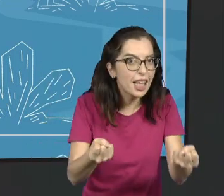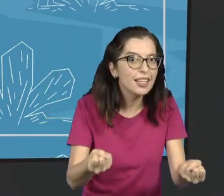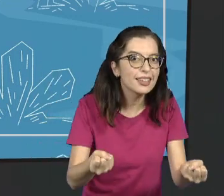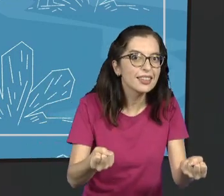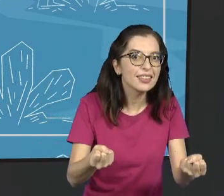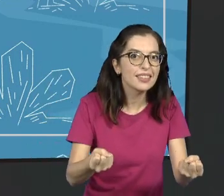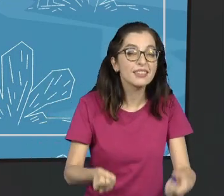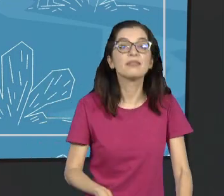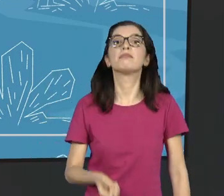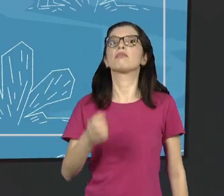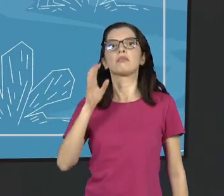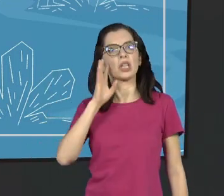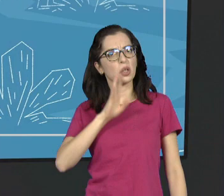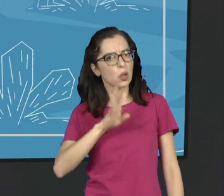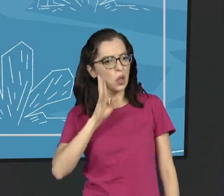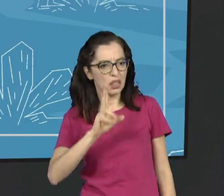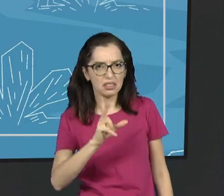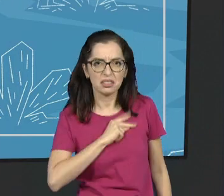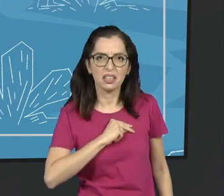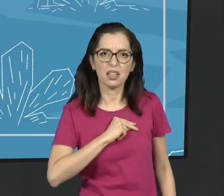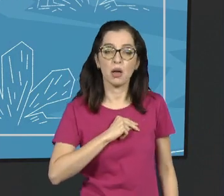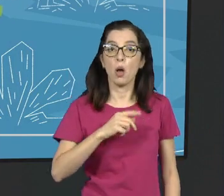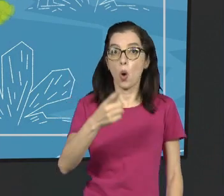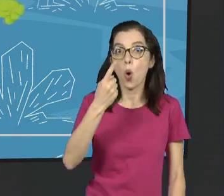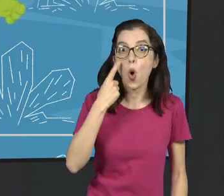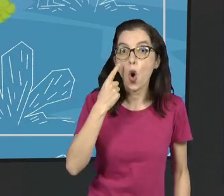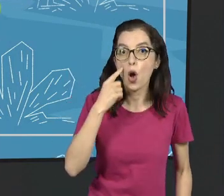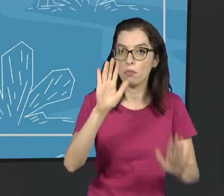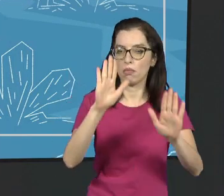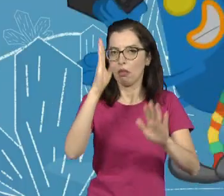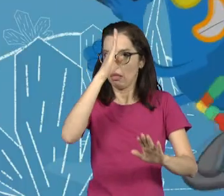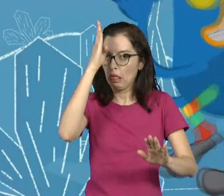Muito bom! Ei, devagar pra não ficar tonto.